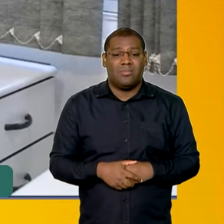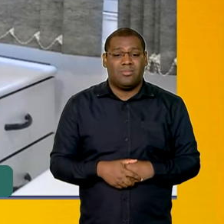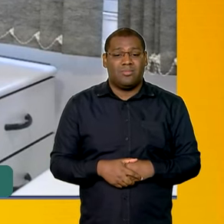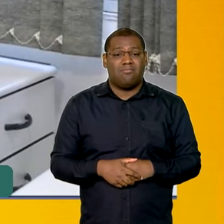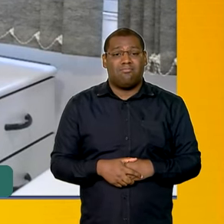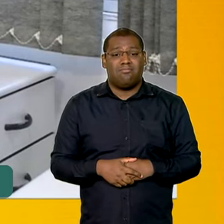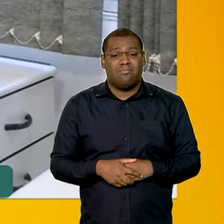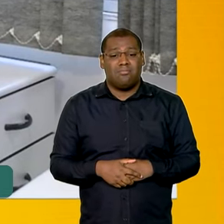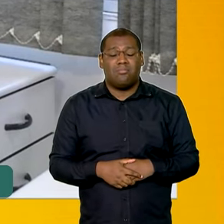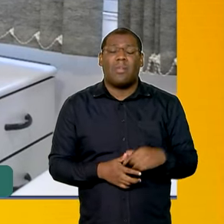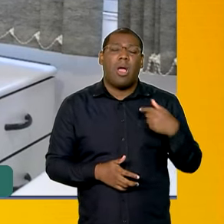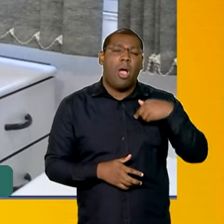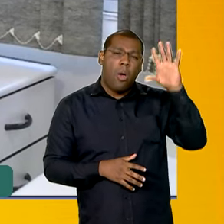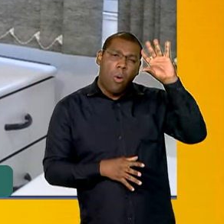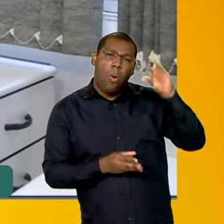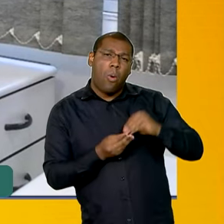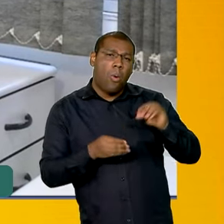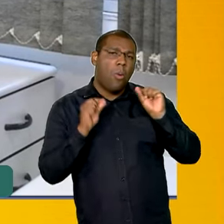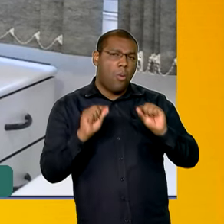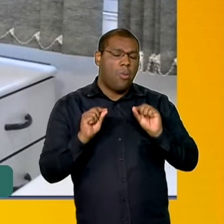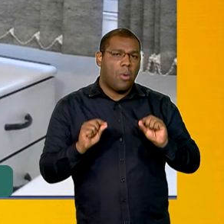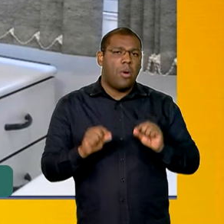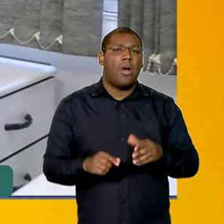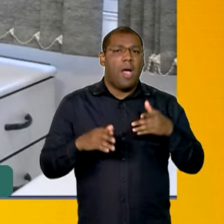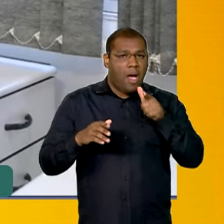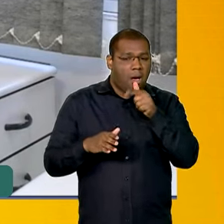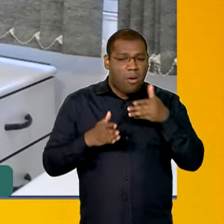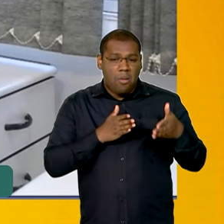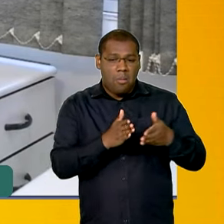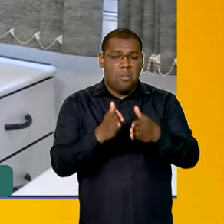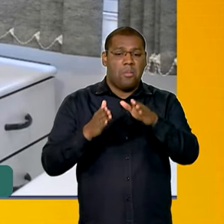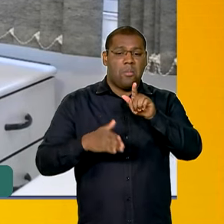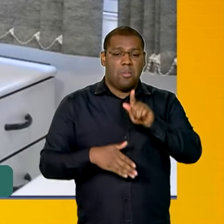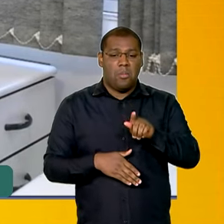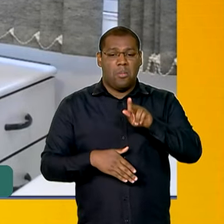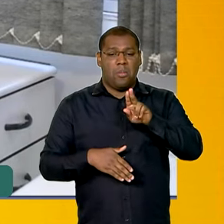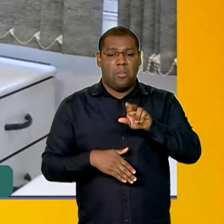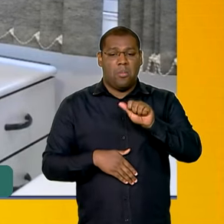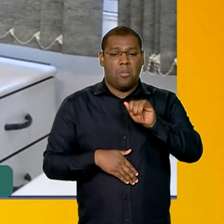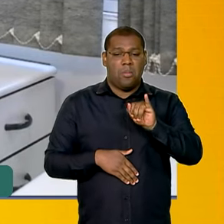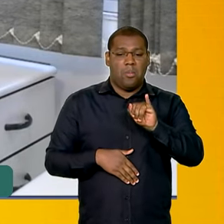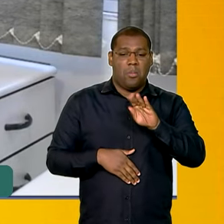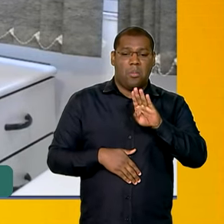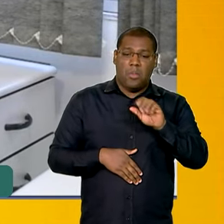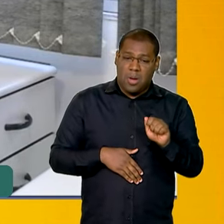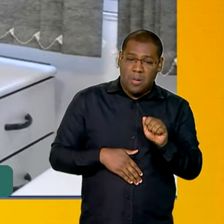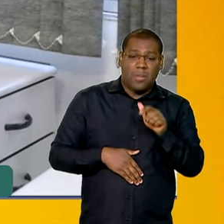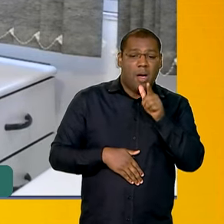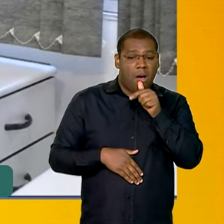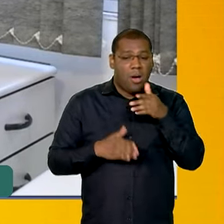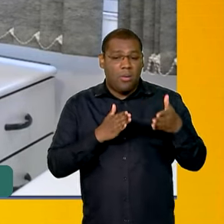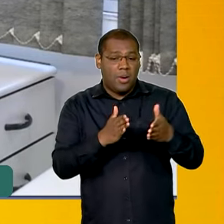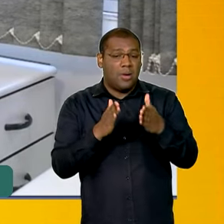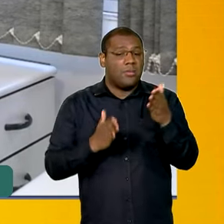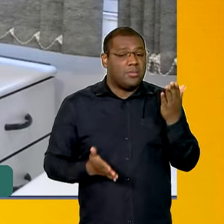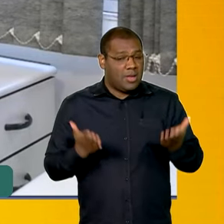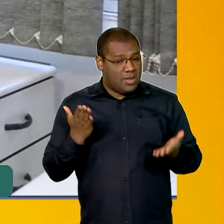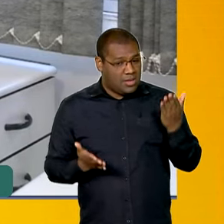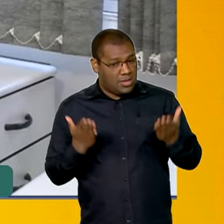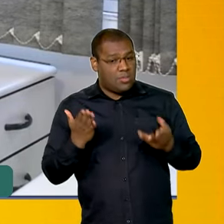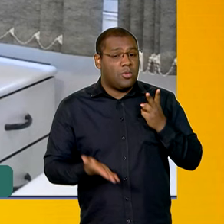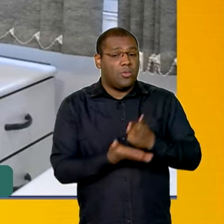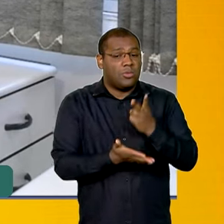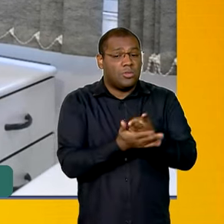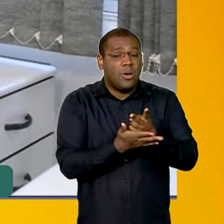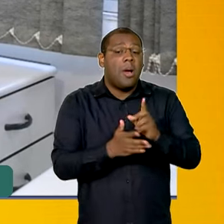me diz? O nível do Guaíba, ele vai permanecer estável ainda por um bom tempo, e a perspectiva é que